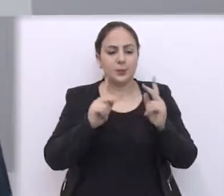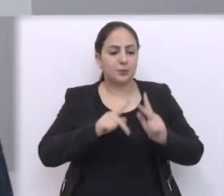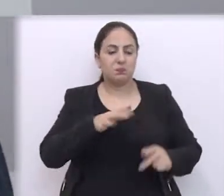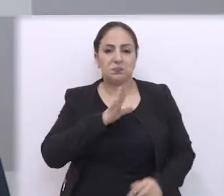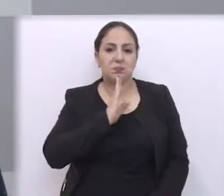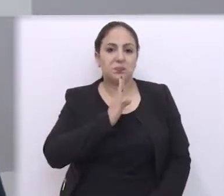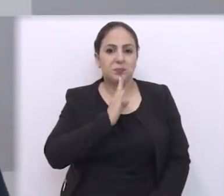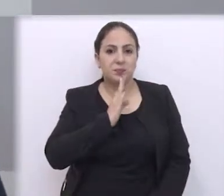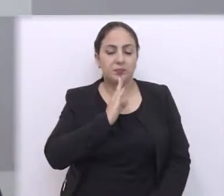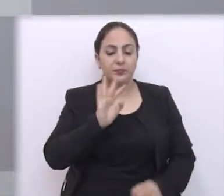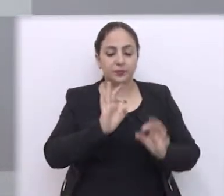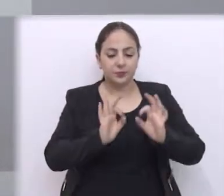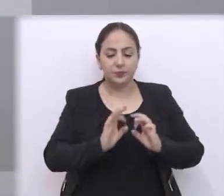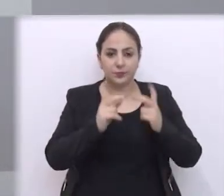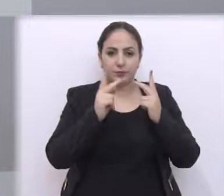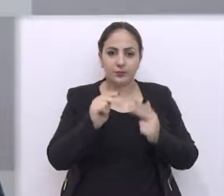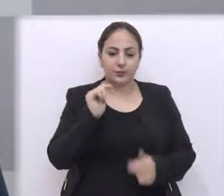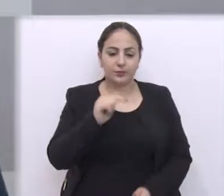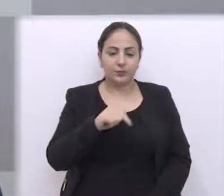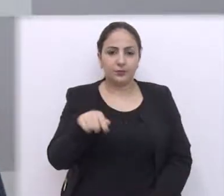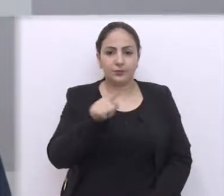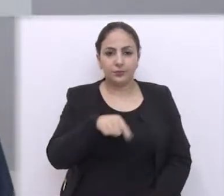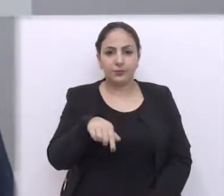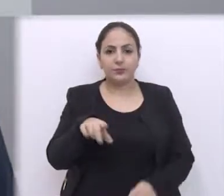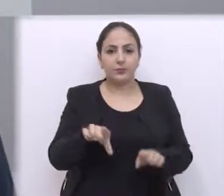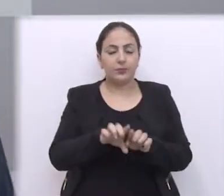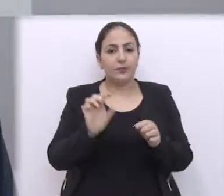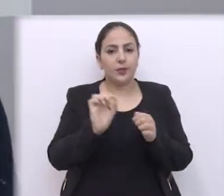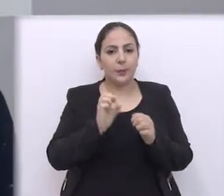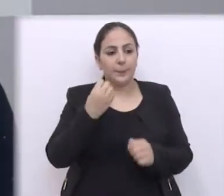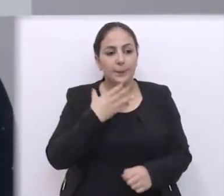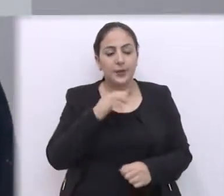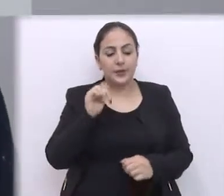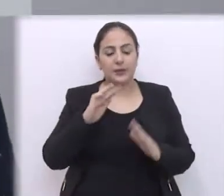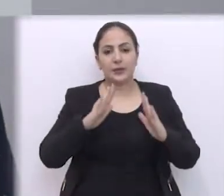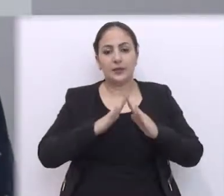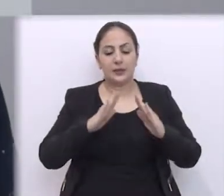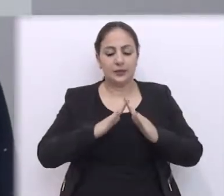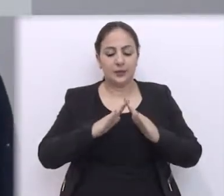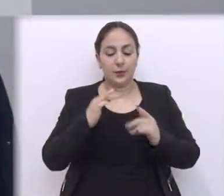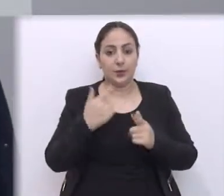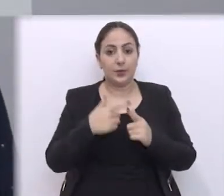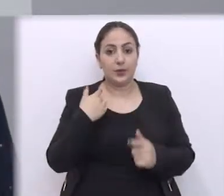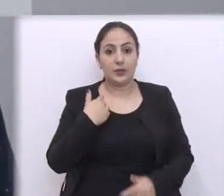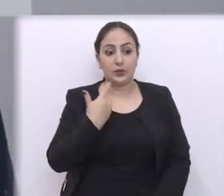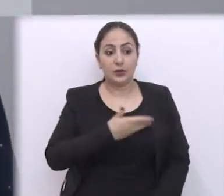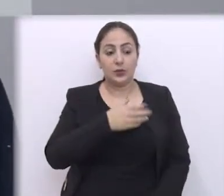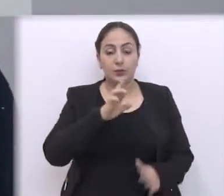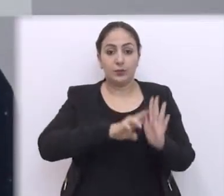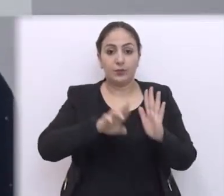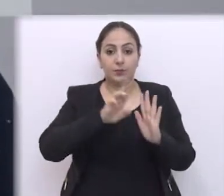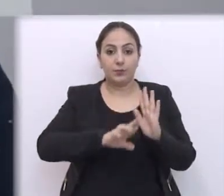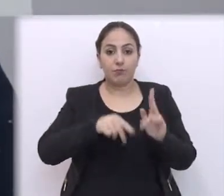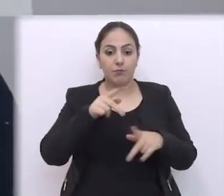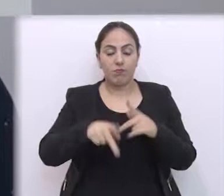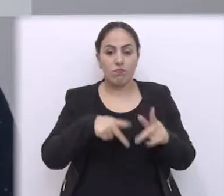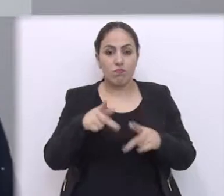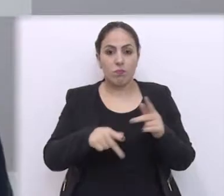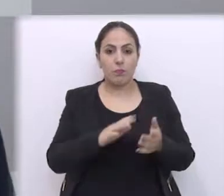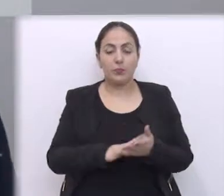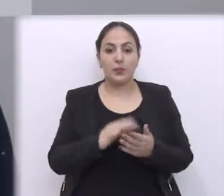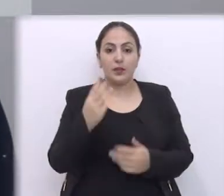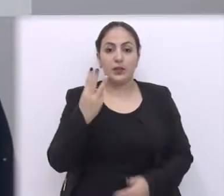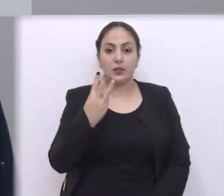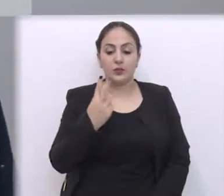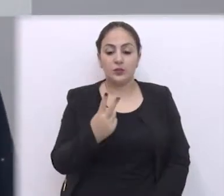principalmente ao desconhecido. E projetos como esse colam muito bem nessa casa aqui, porque nós somos os representantes do